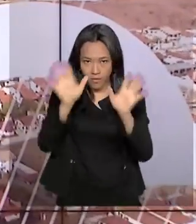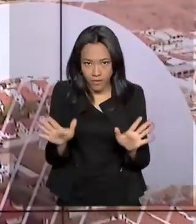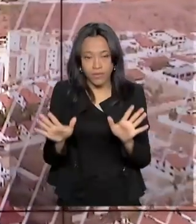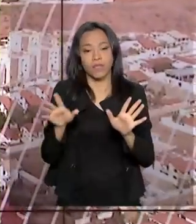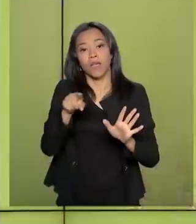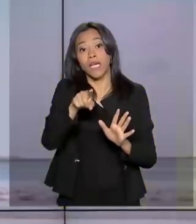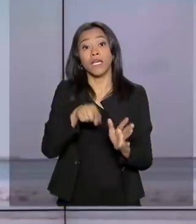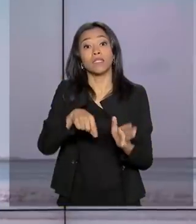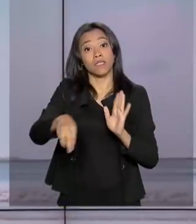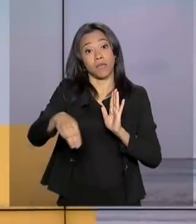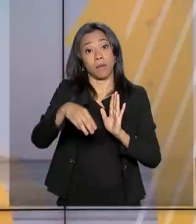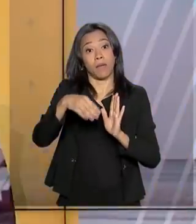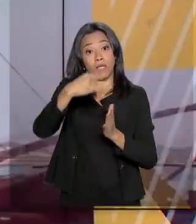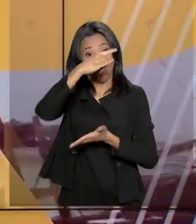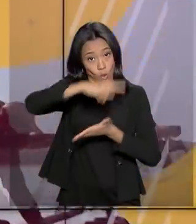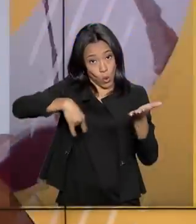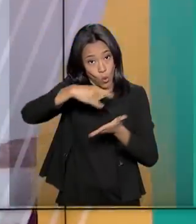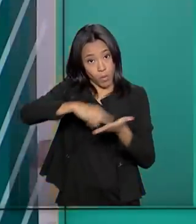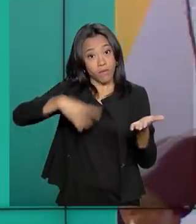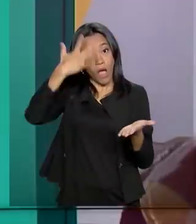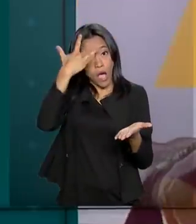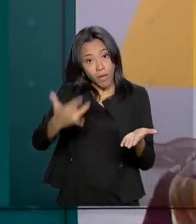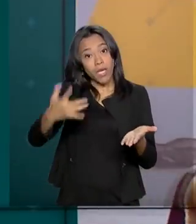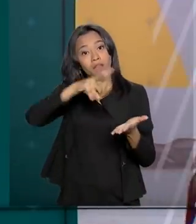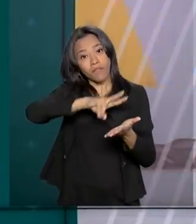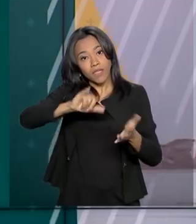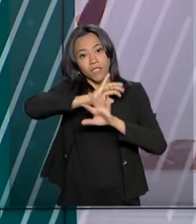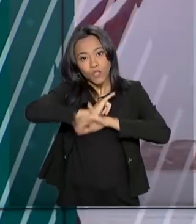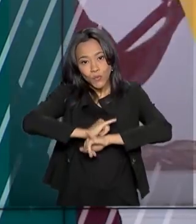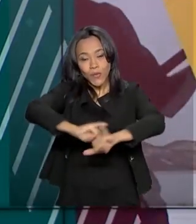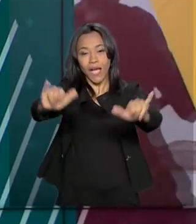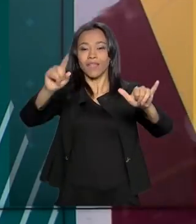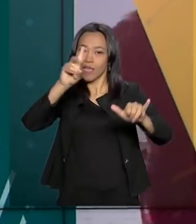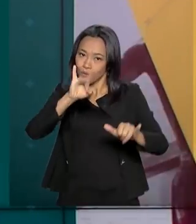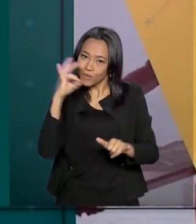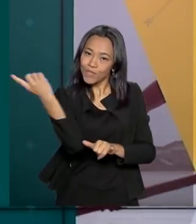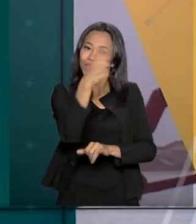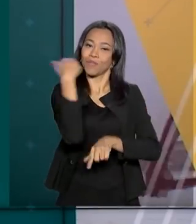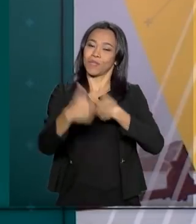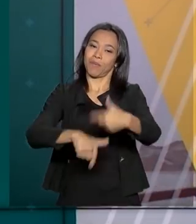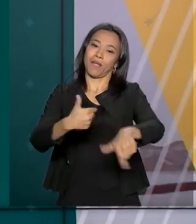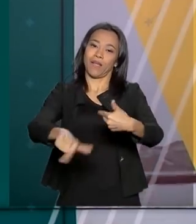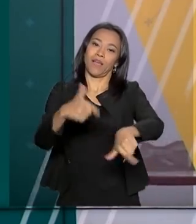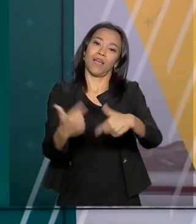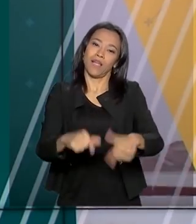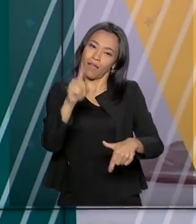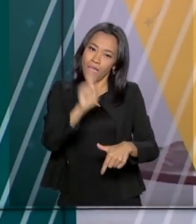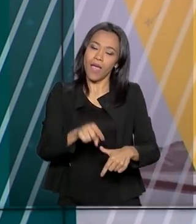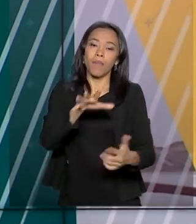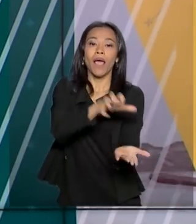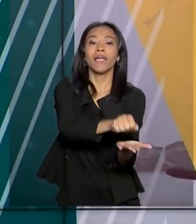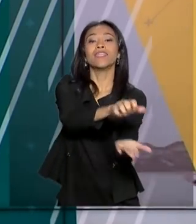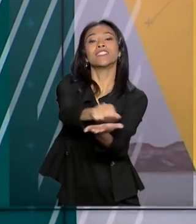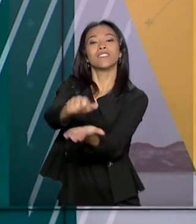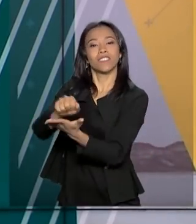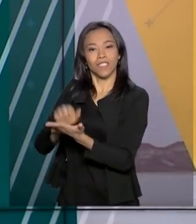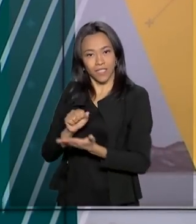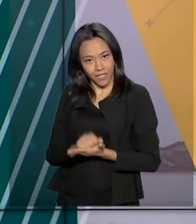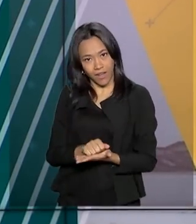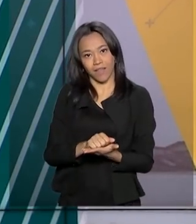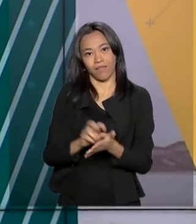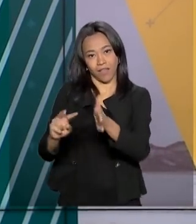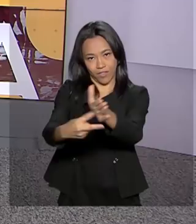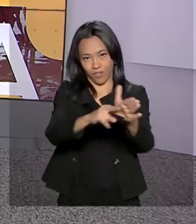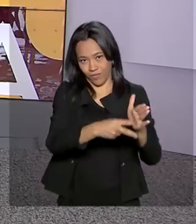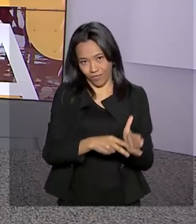A portaria, que deve ser publicada amanhã, no Dia do Trabalhador, traz os passos necessários para o registro das entidades junto ao governo.